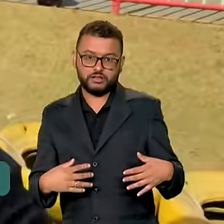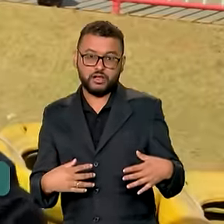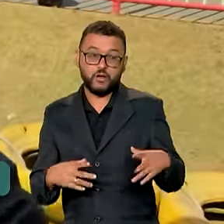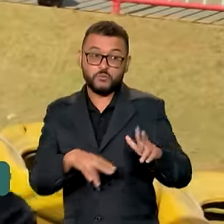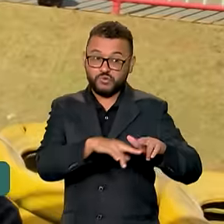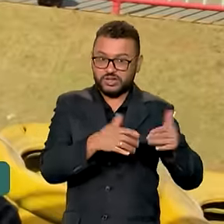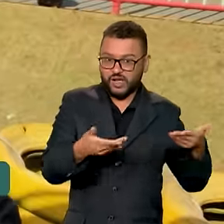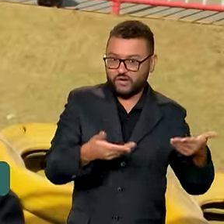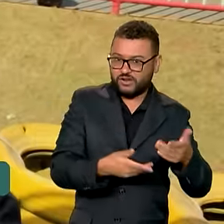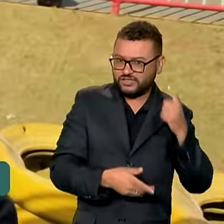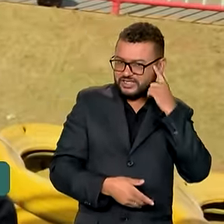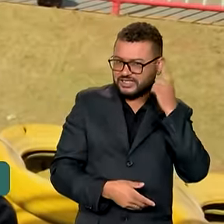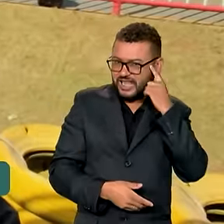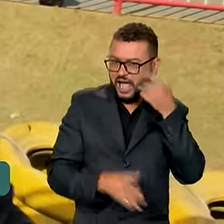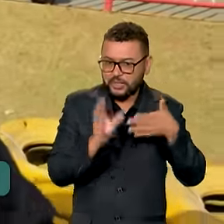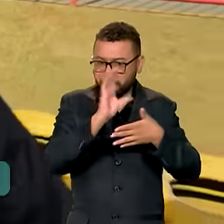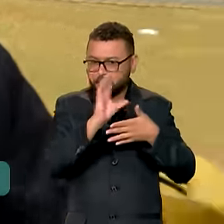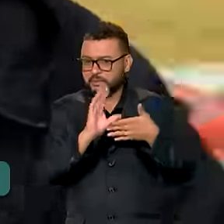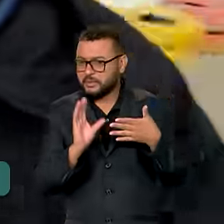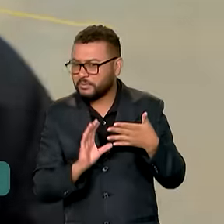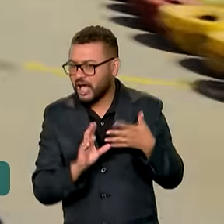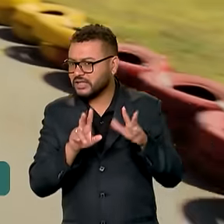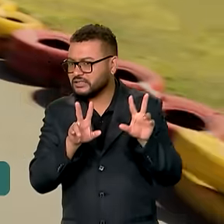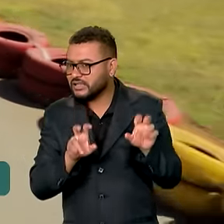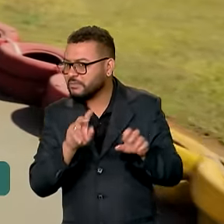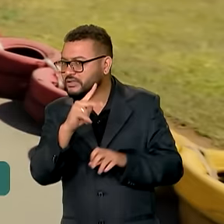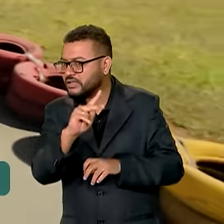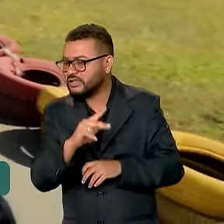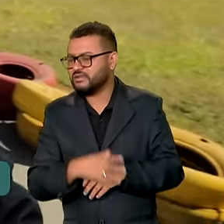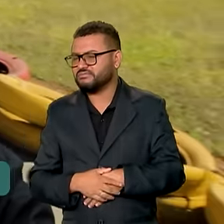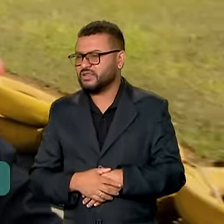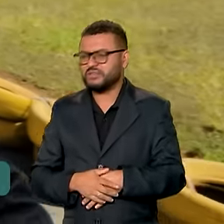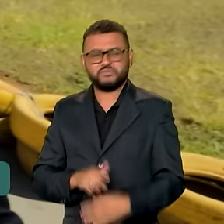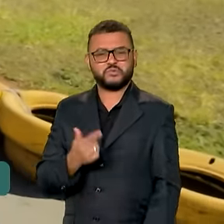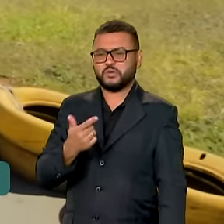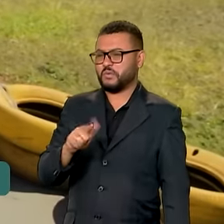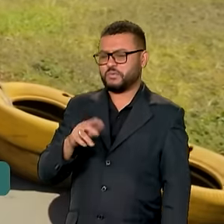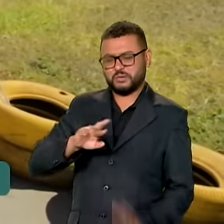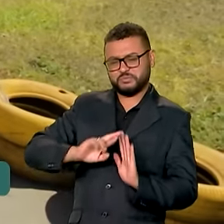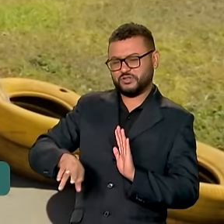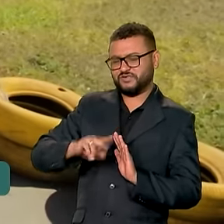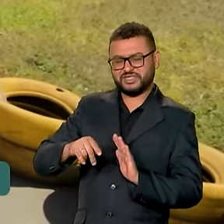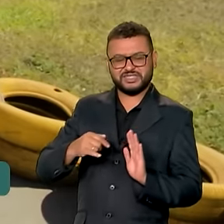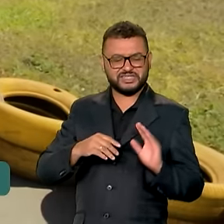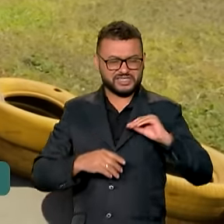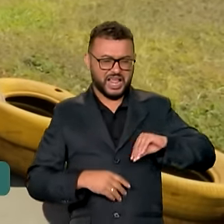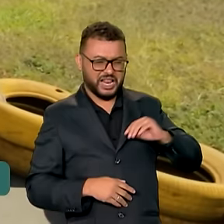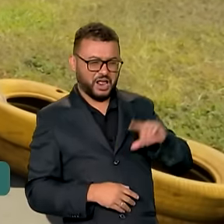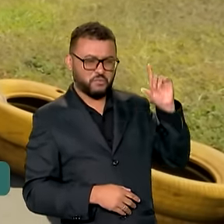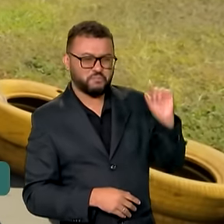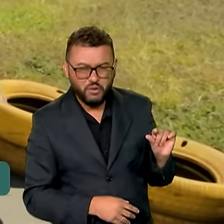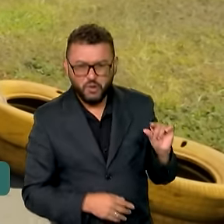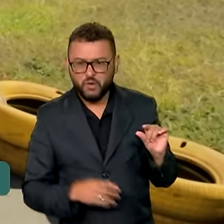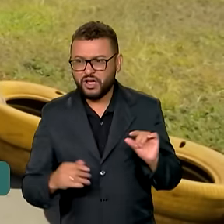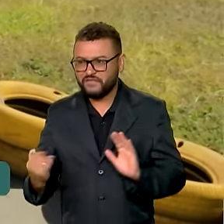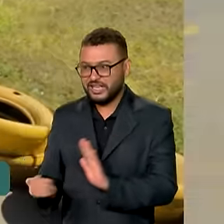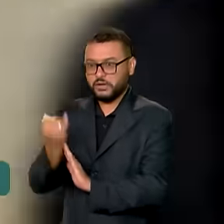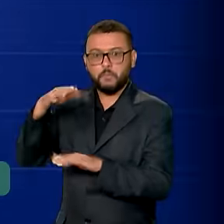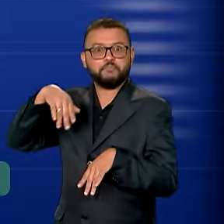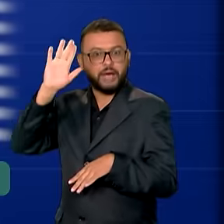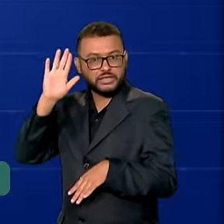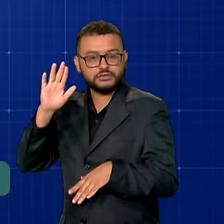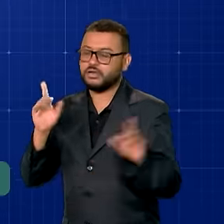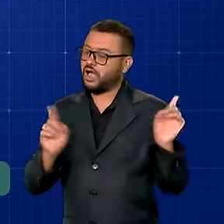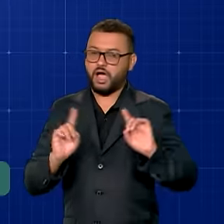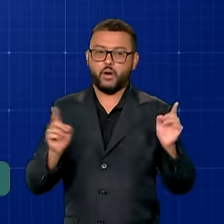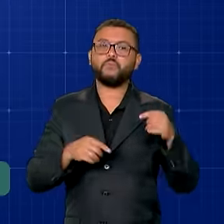Então, você é categórico e me diz... Ah, não tem como o salário ganhar da inflação. Tem sim, e eu vou te mostrar como.